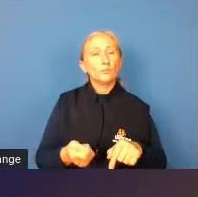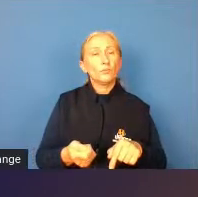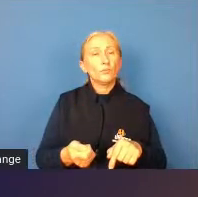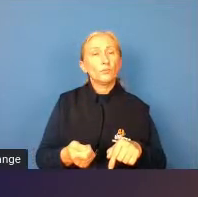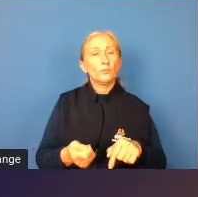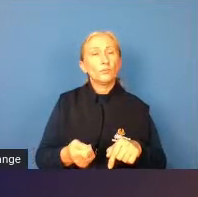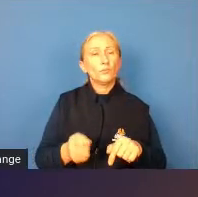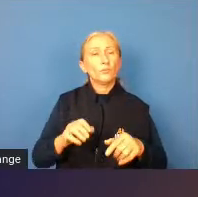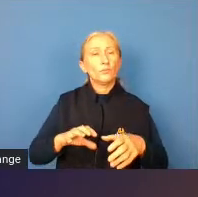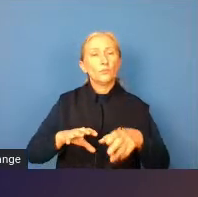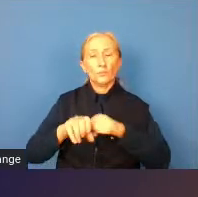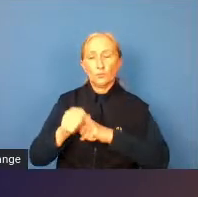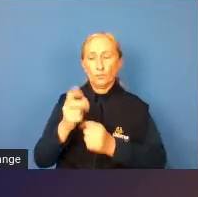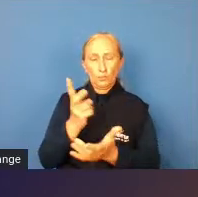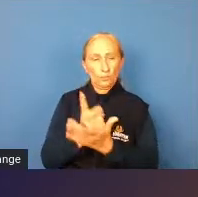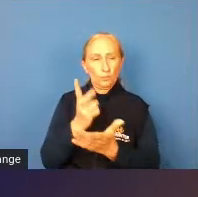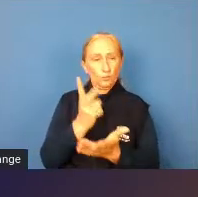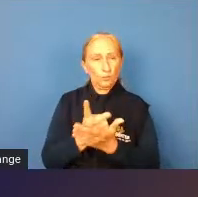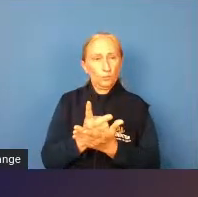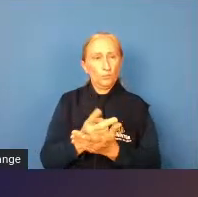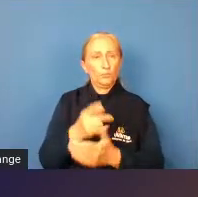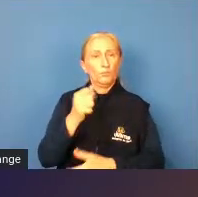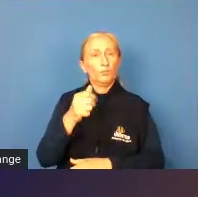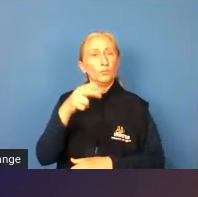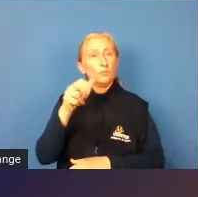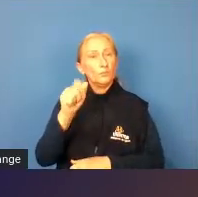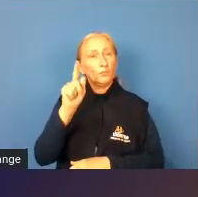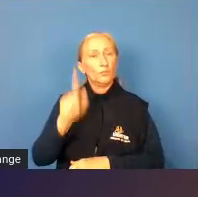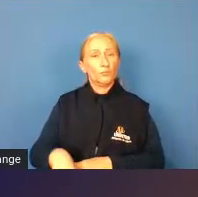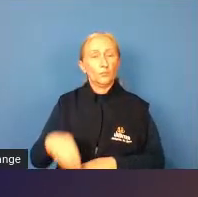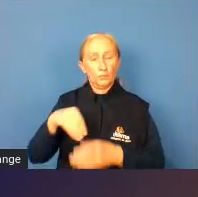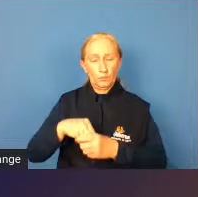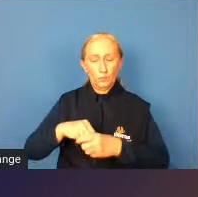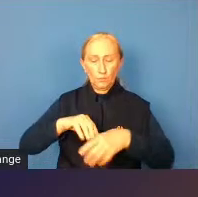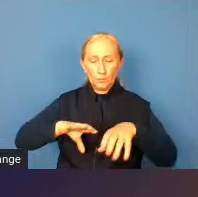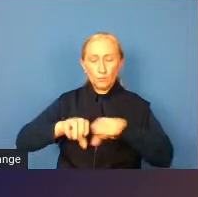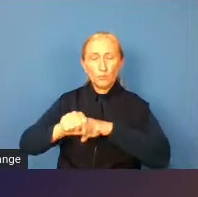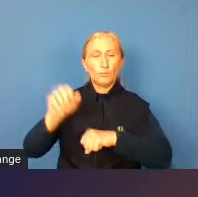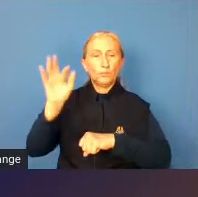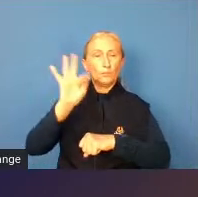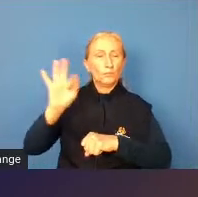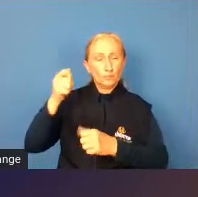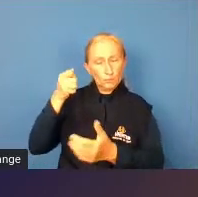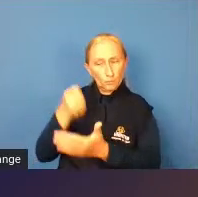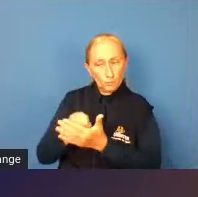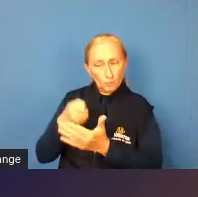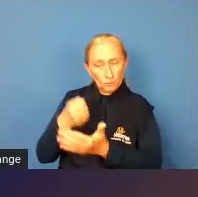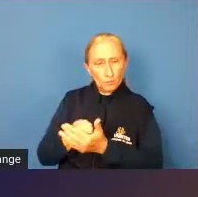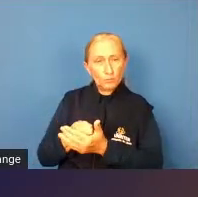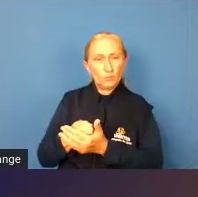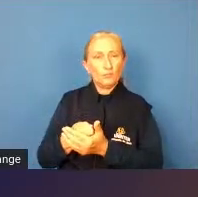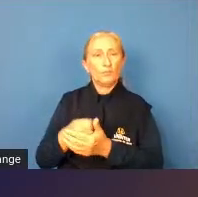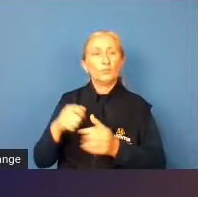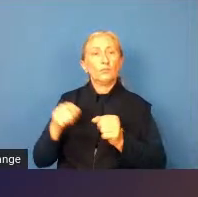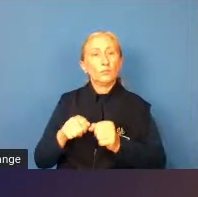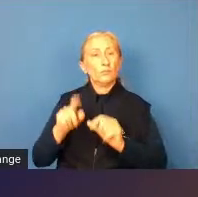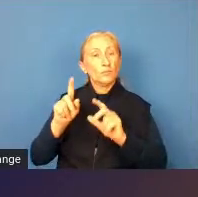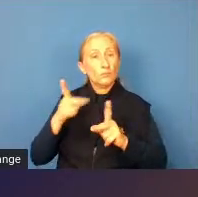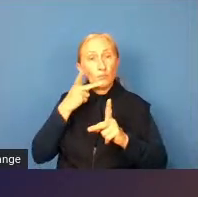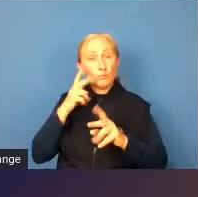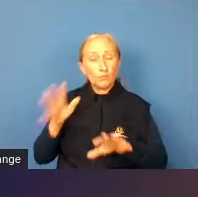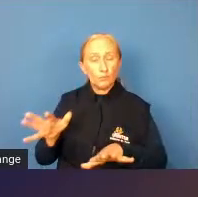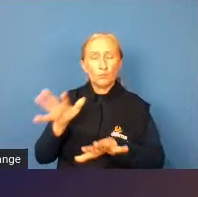formação continuada então como a Ana colocou dentro da graduação há obrigatoriedade de que se fale sobre